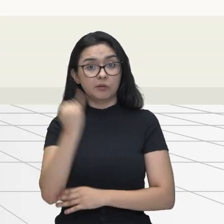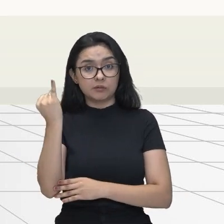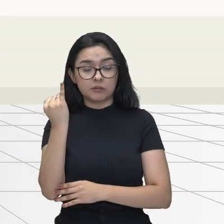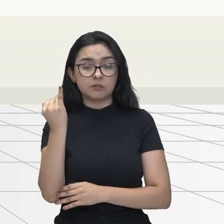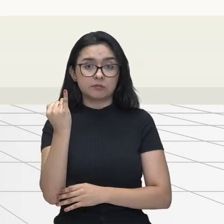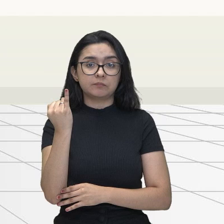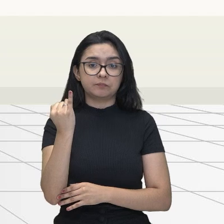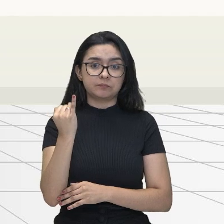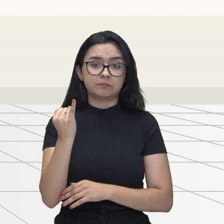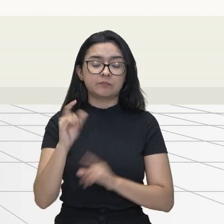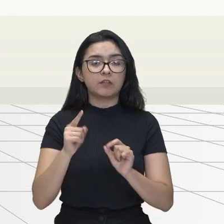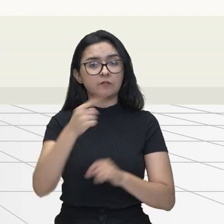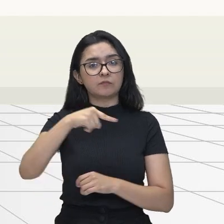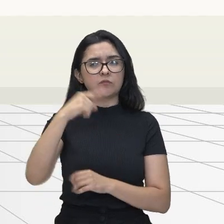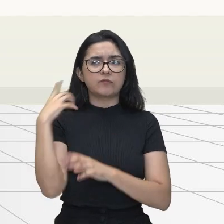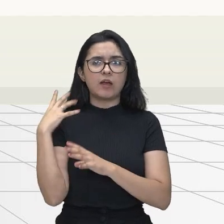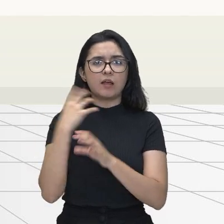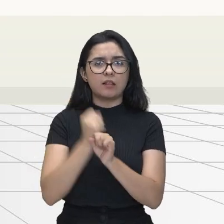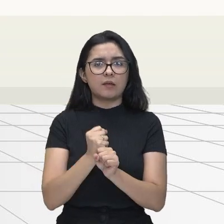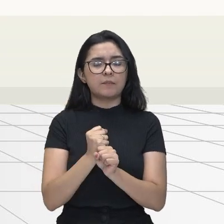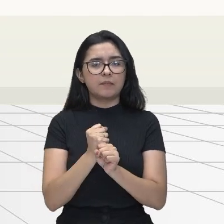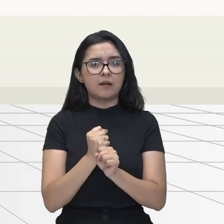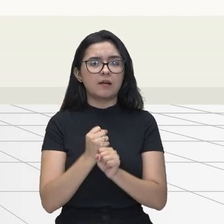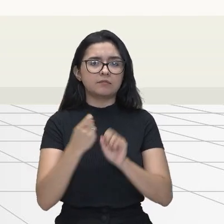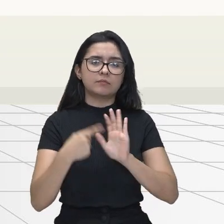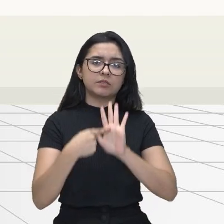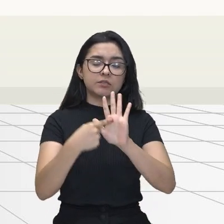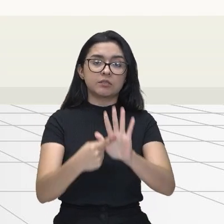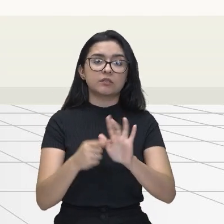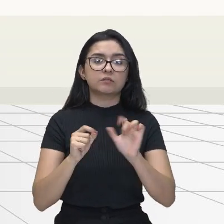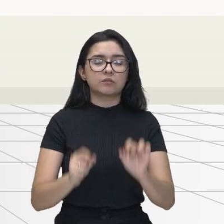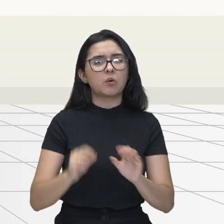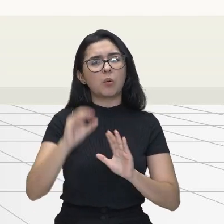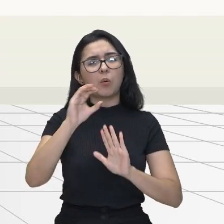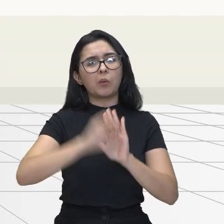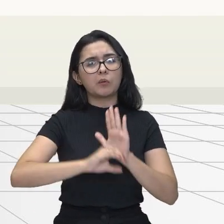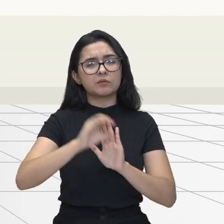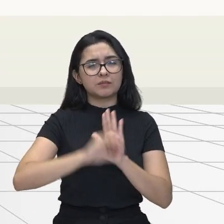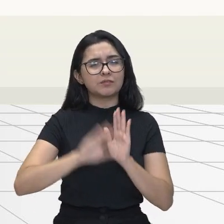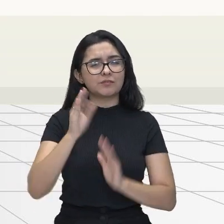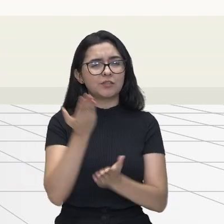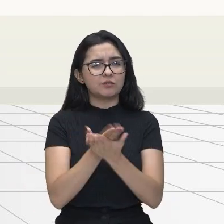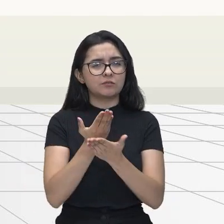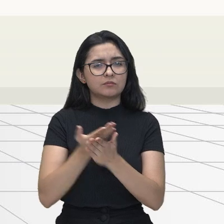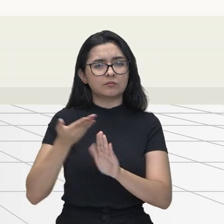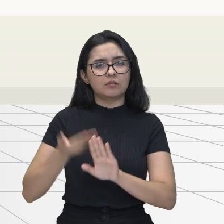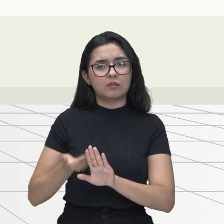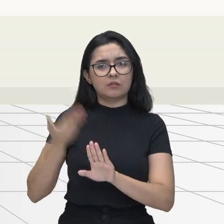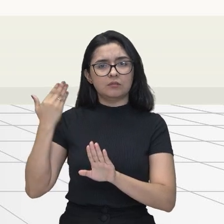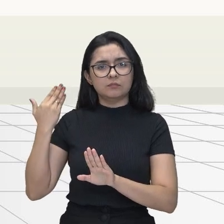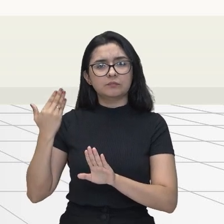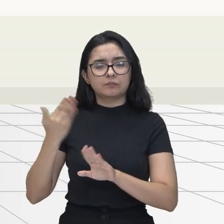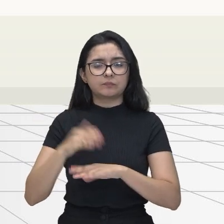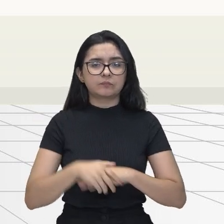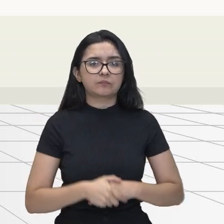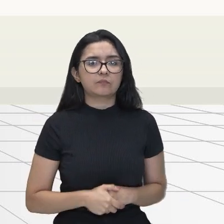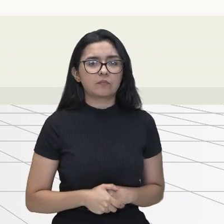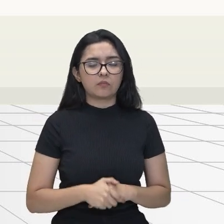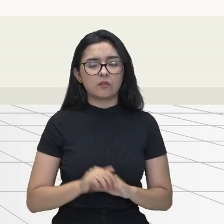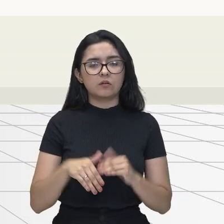possam ser relembrados, né? Conceitos que foram falados durante a nossa aula, tá bom? Vamos ver